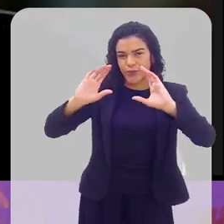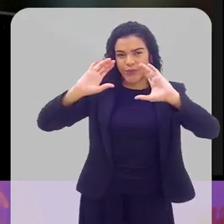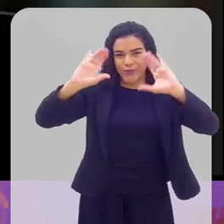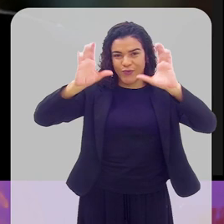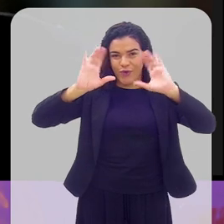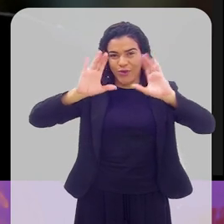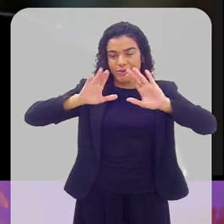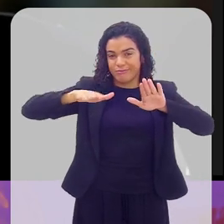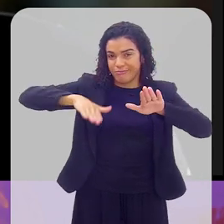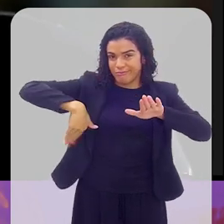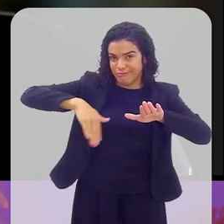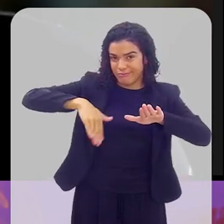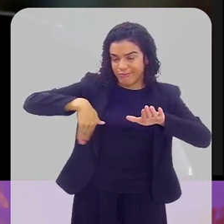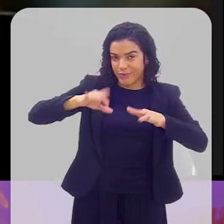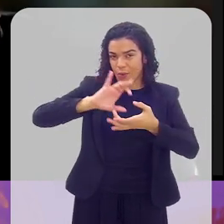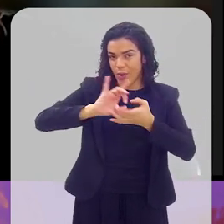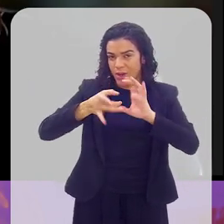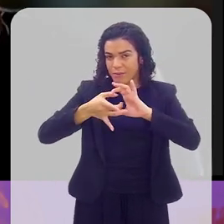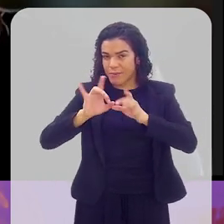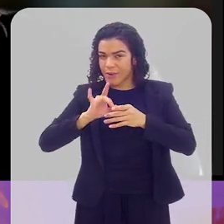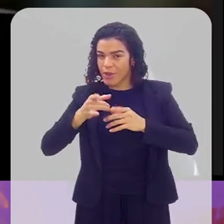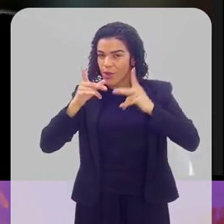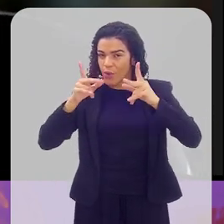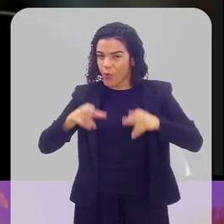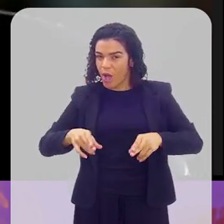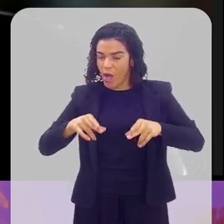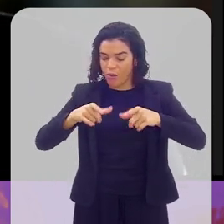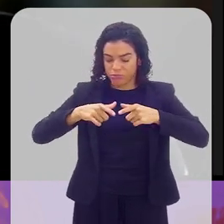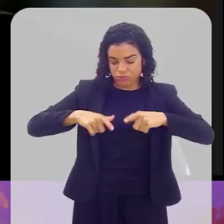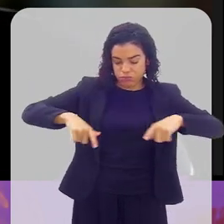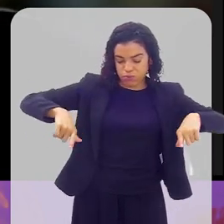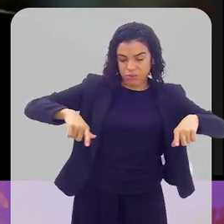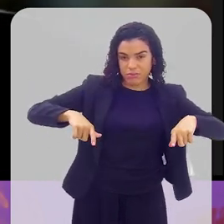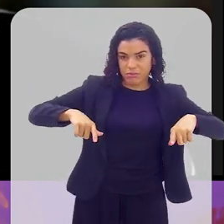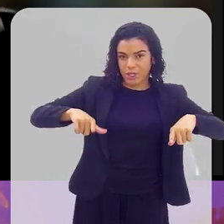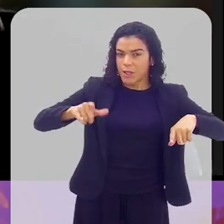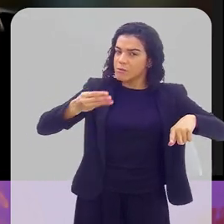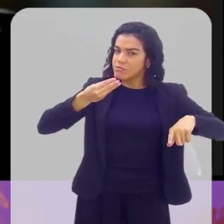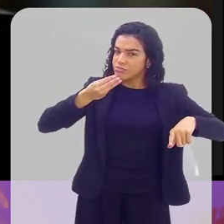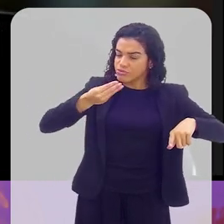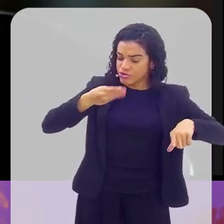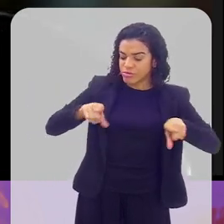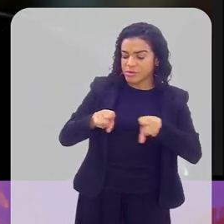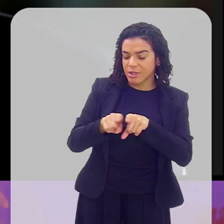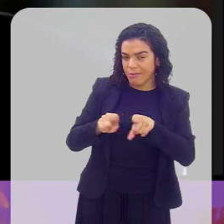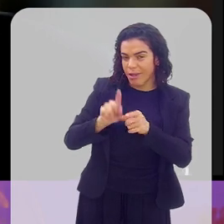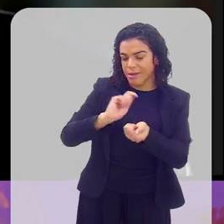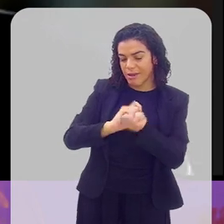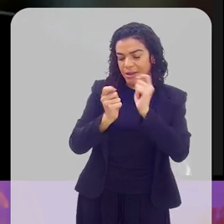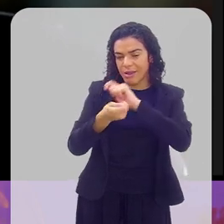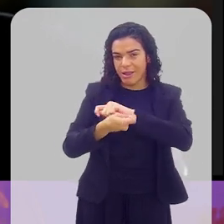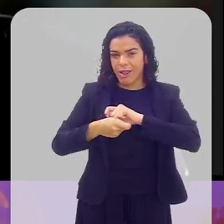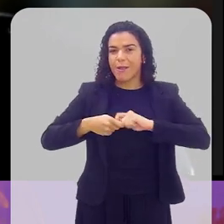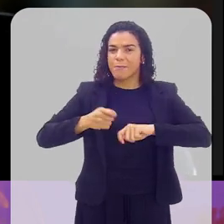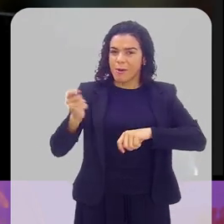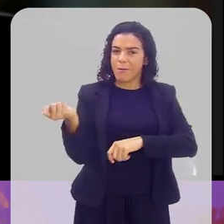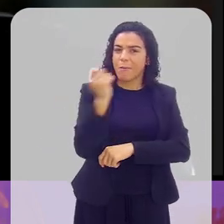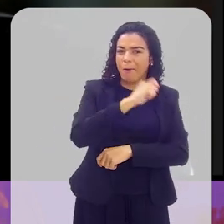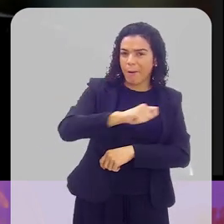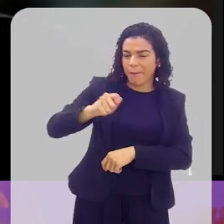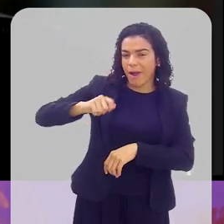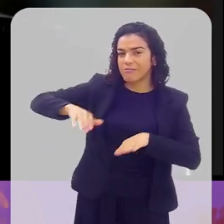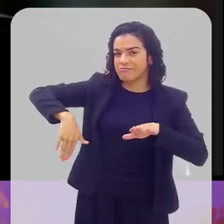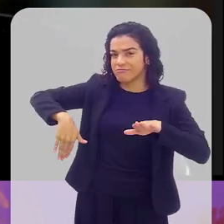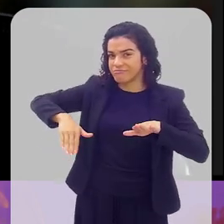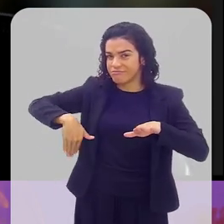semelhante à do vôlei de praia, Digamos que uma Olimpíada montando ali aquela arena de vôlei de praia, ela poderia ser utilizada também para o pit